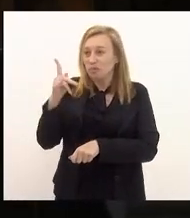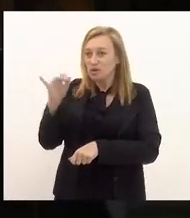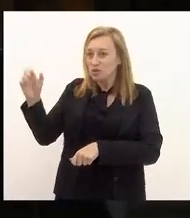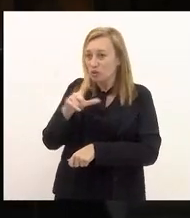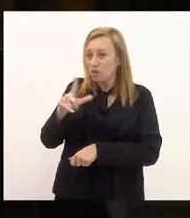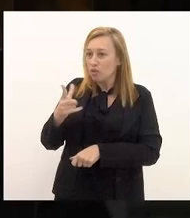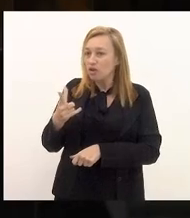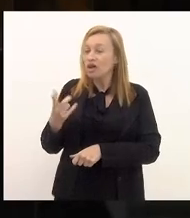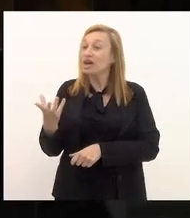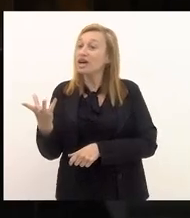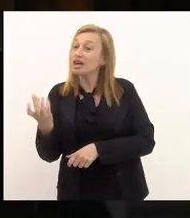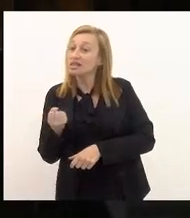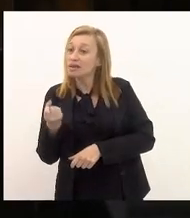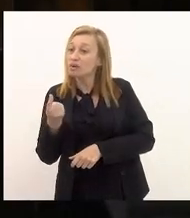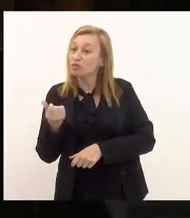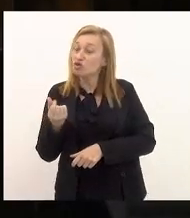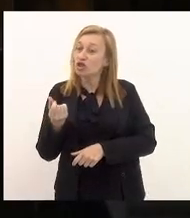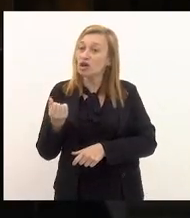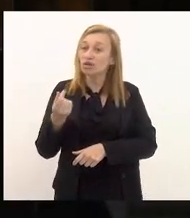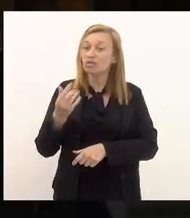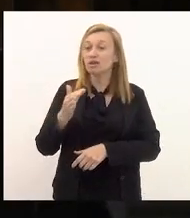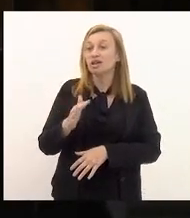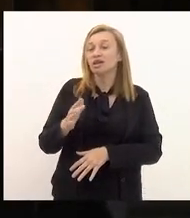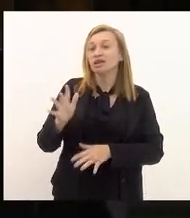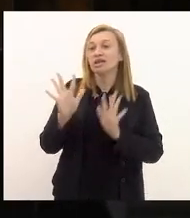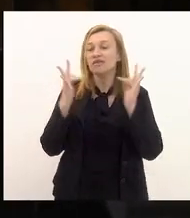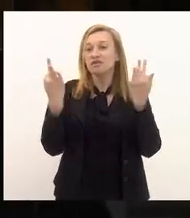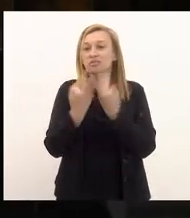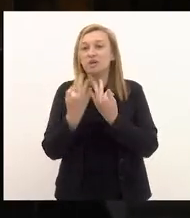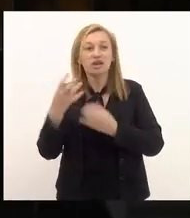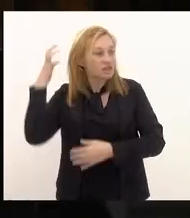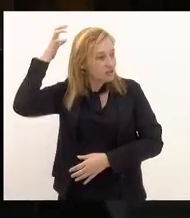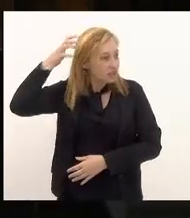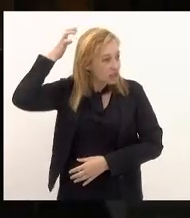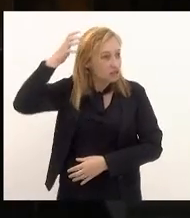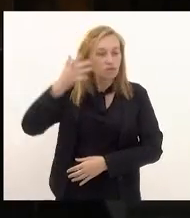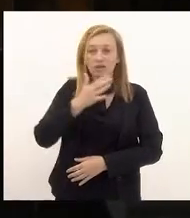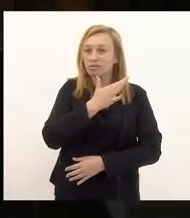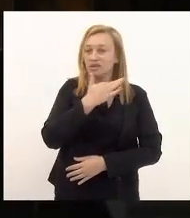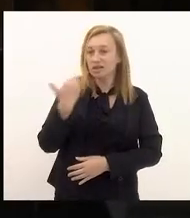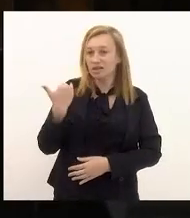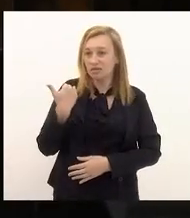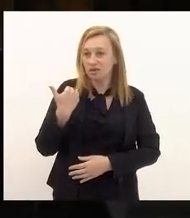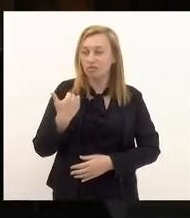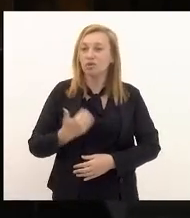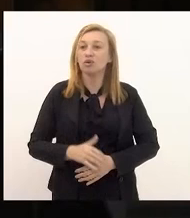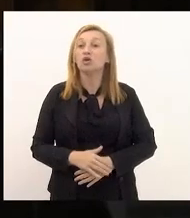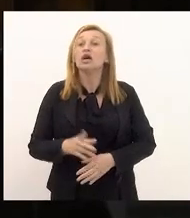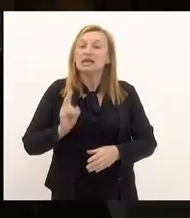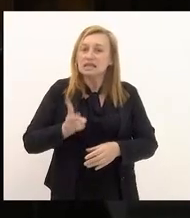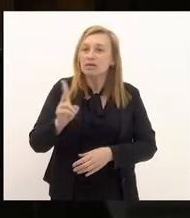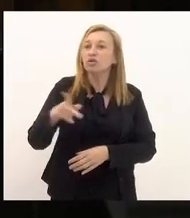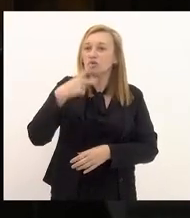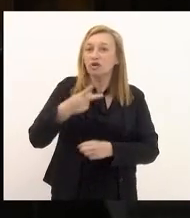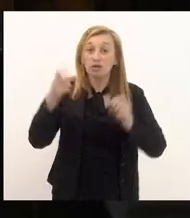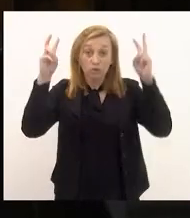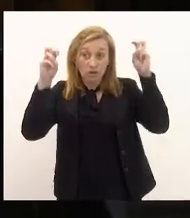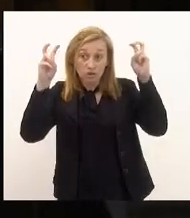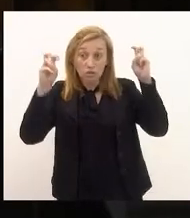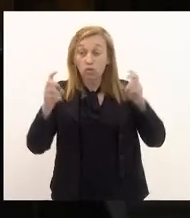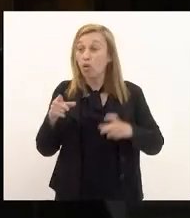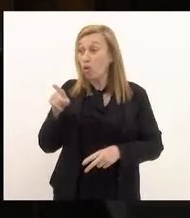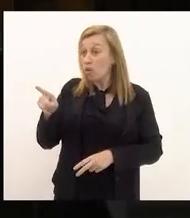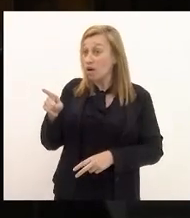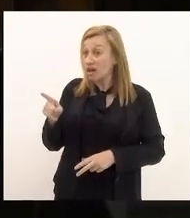reais através da sua família com a venda da história da vereadora Marielle Franco toda vez que eu toco no assunto ou ela